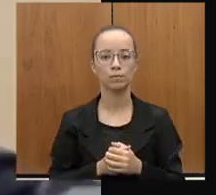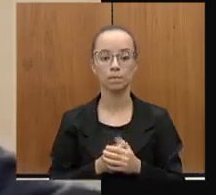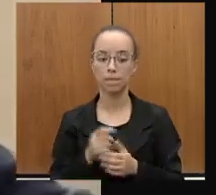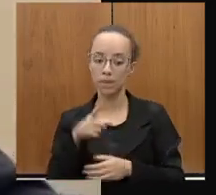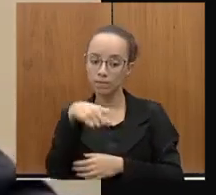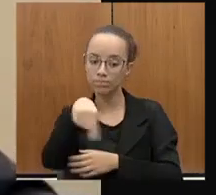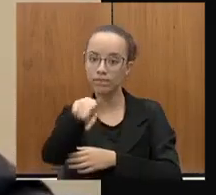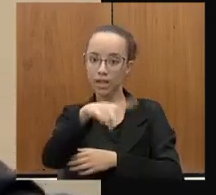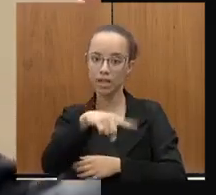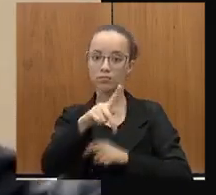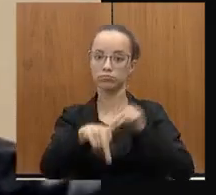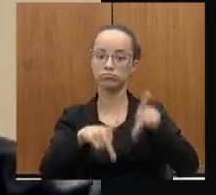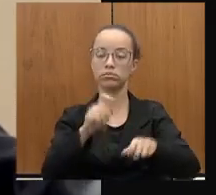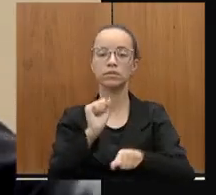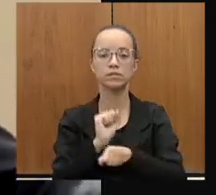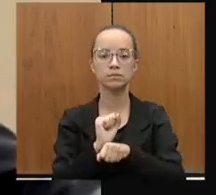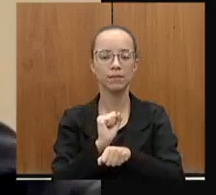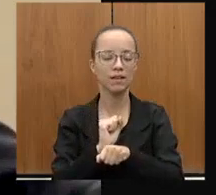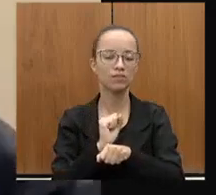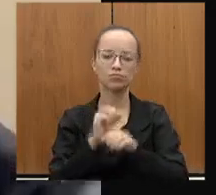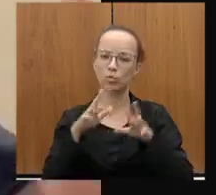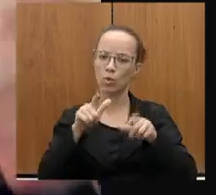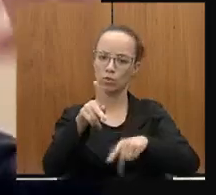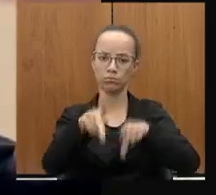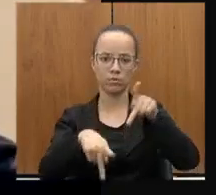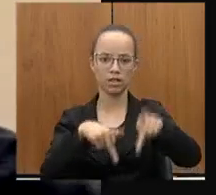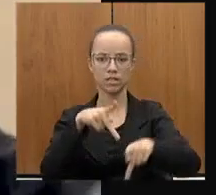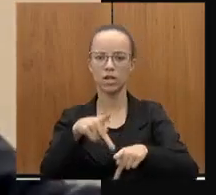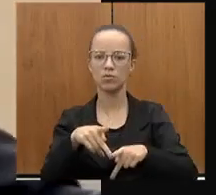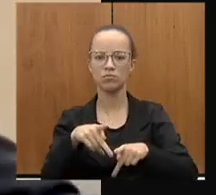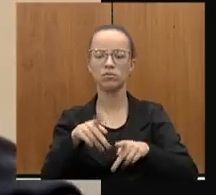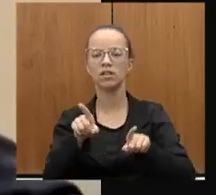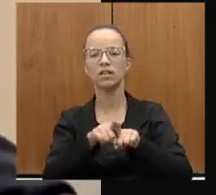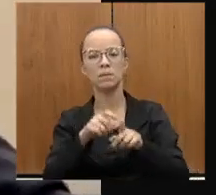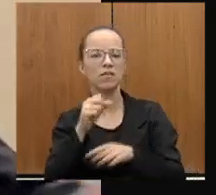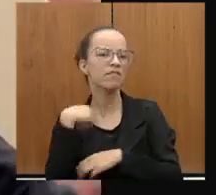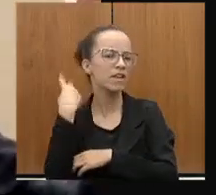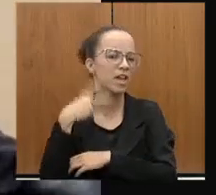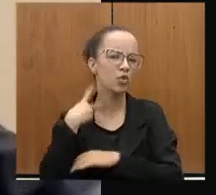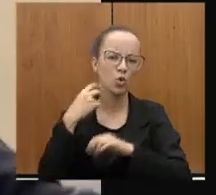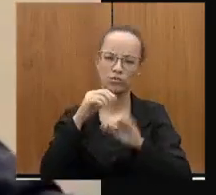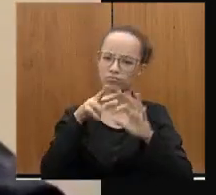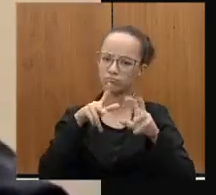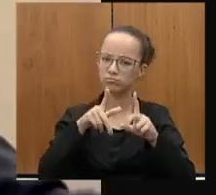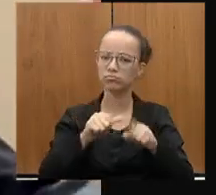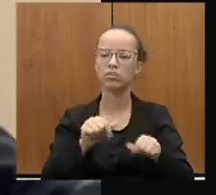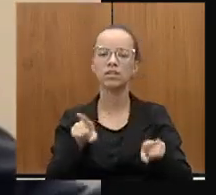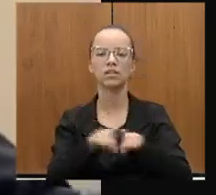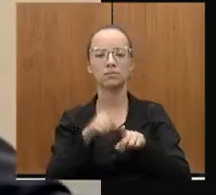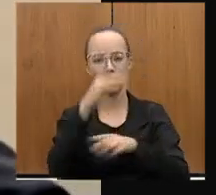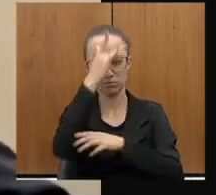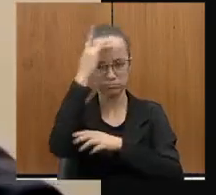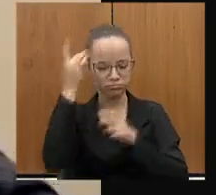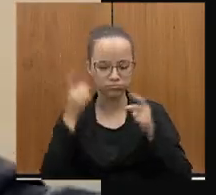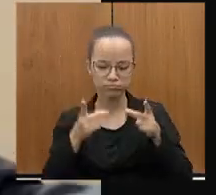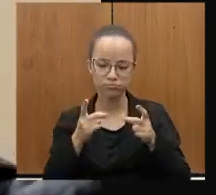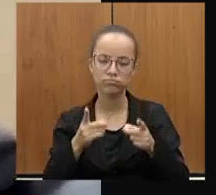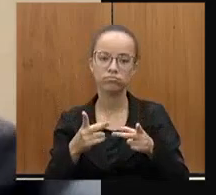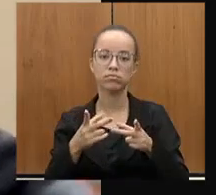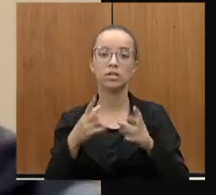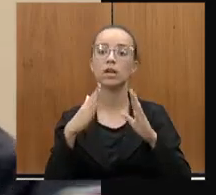aguardam toda a população, Câmara de Vereadores e os comerciantes, moradores locais,